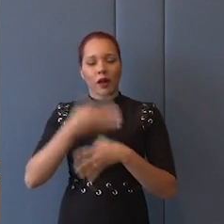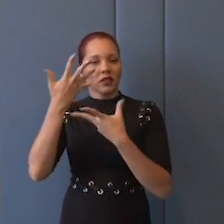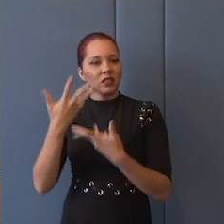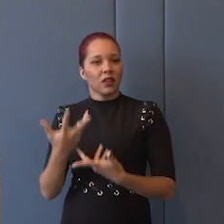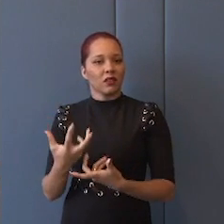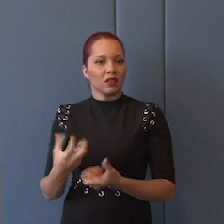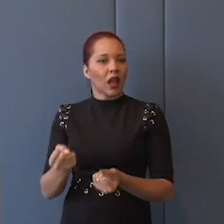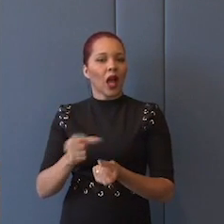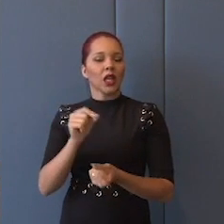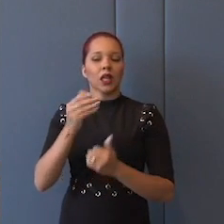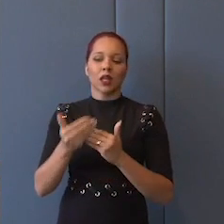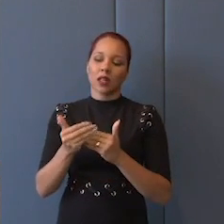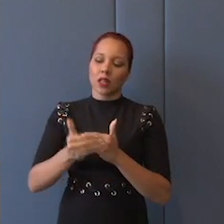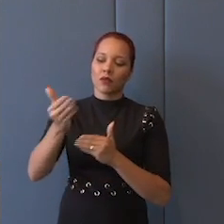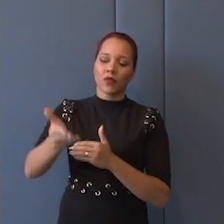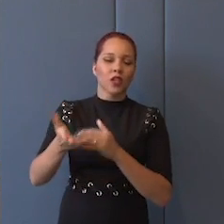quem está na frente.